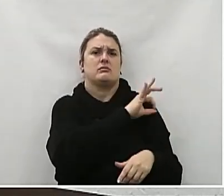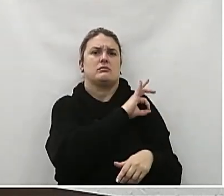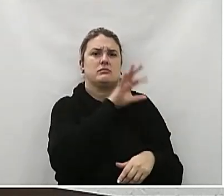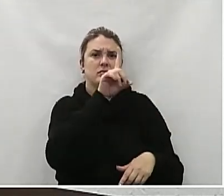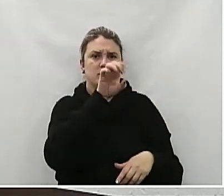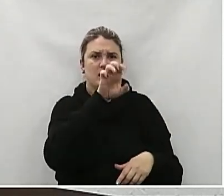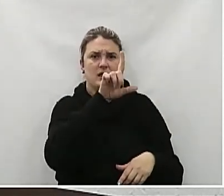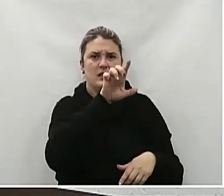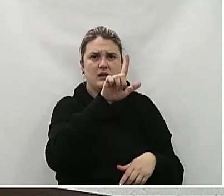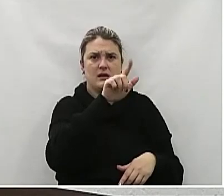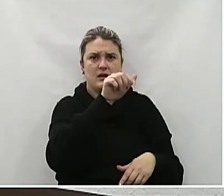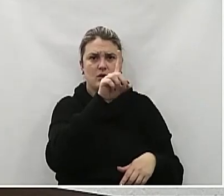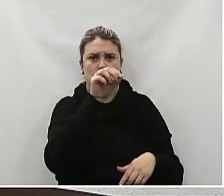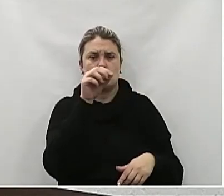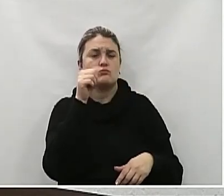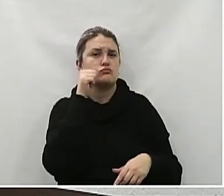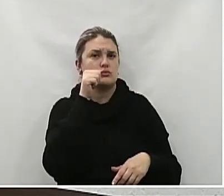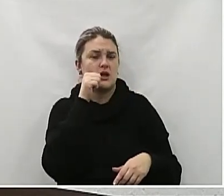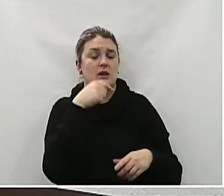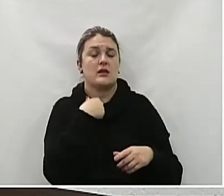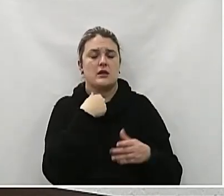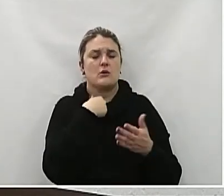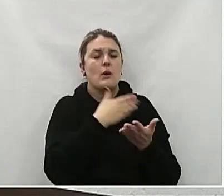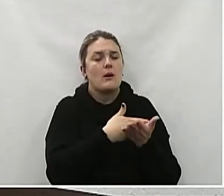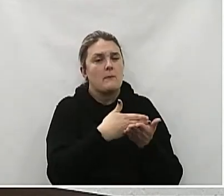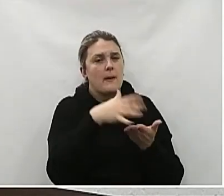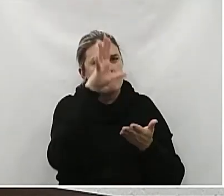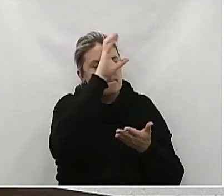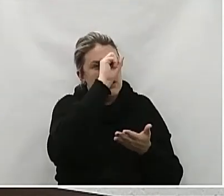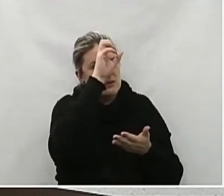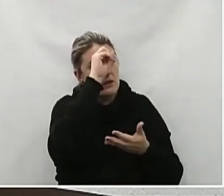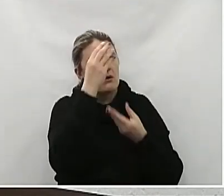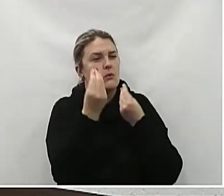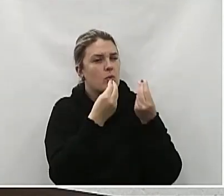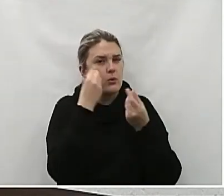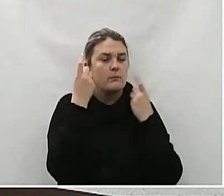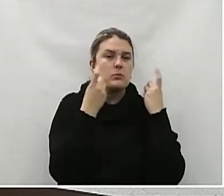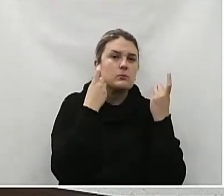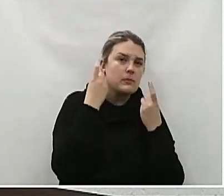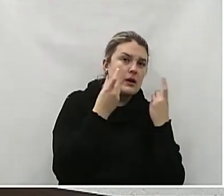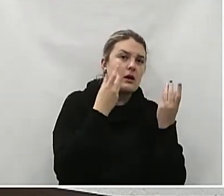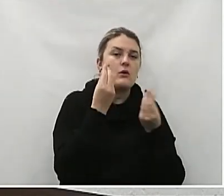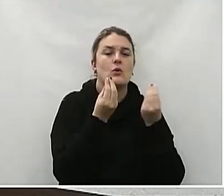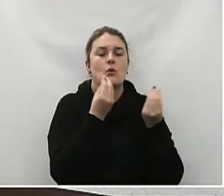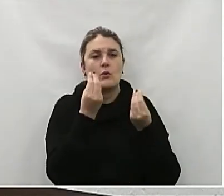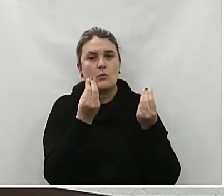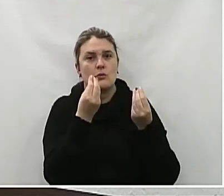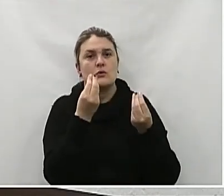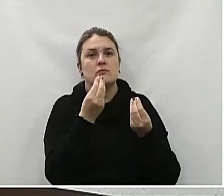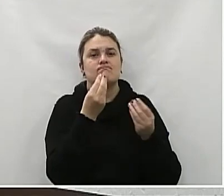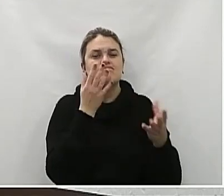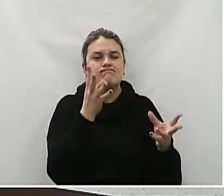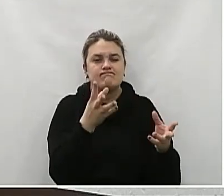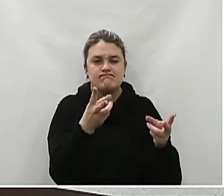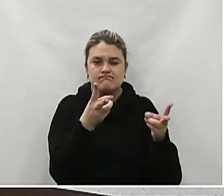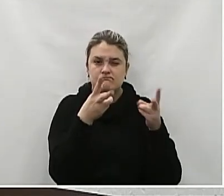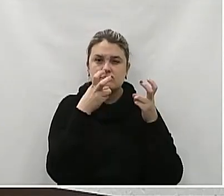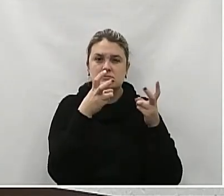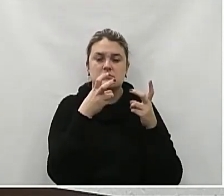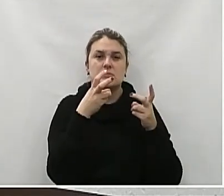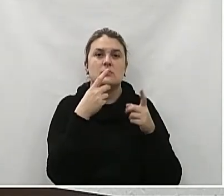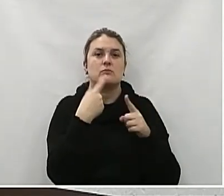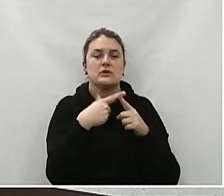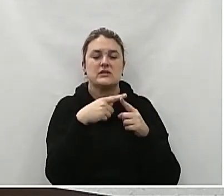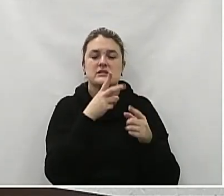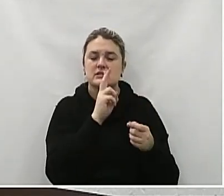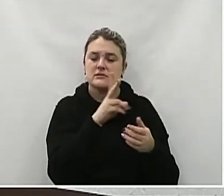Aprendendo a me preocupar com a mulher vítima de violência A dedicação realmente